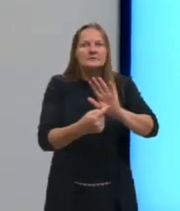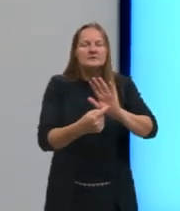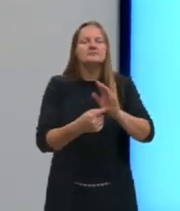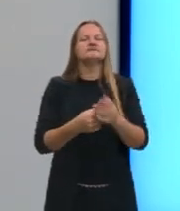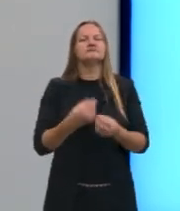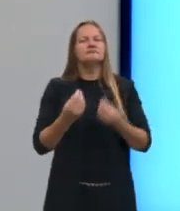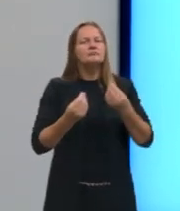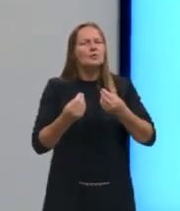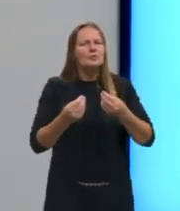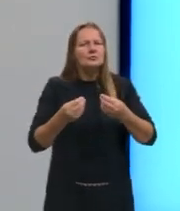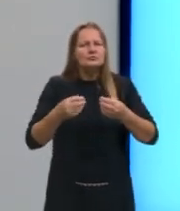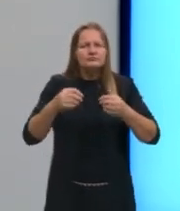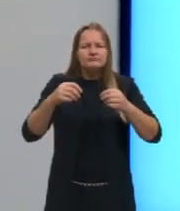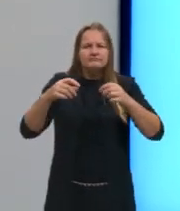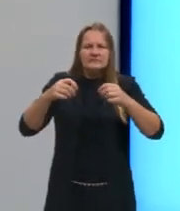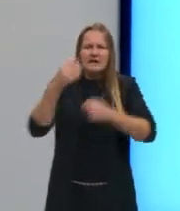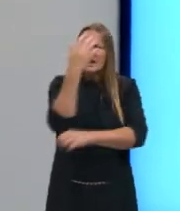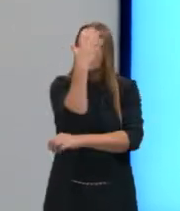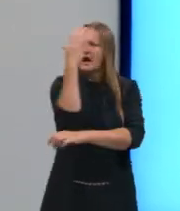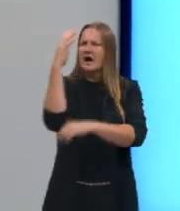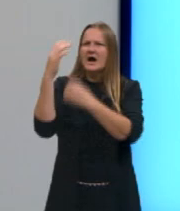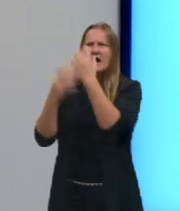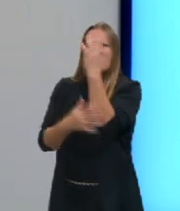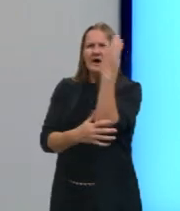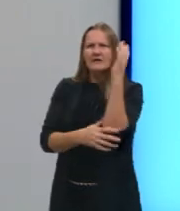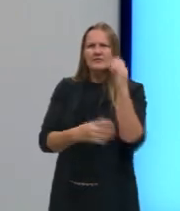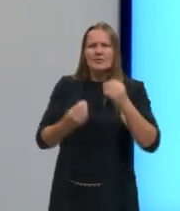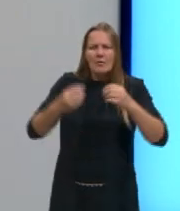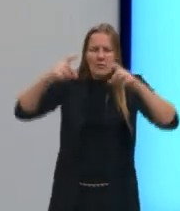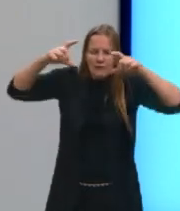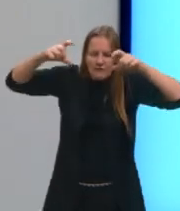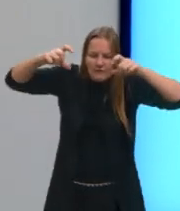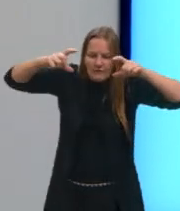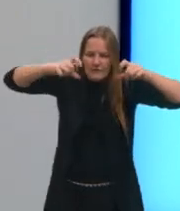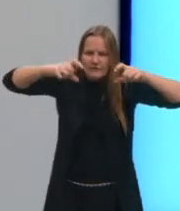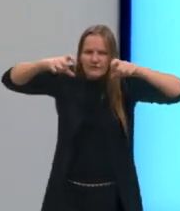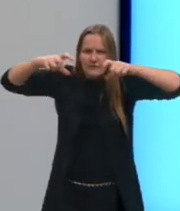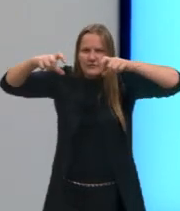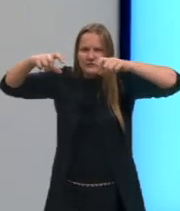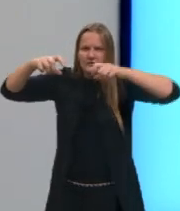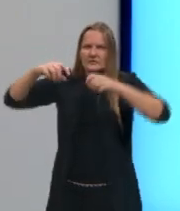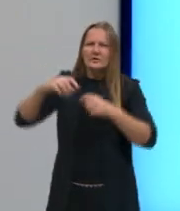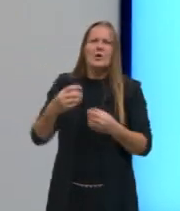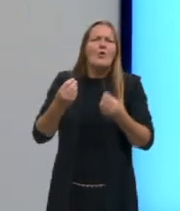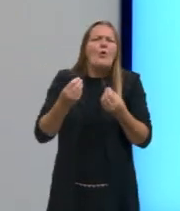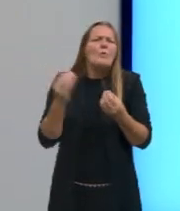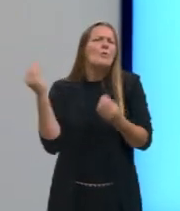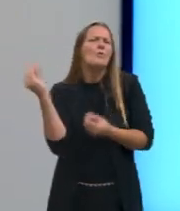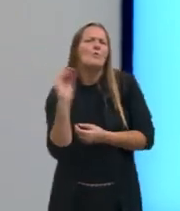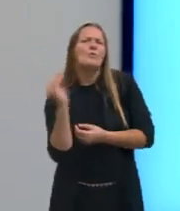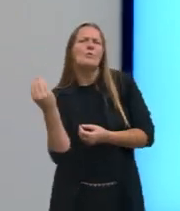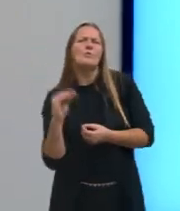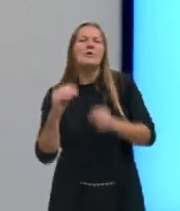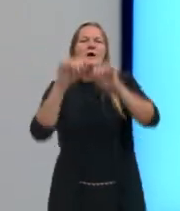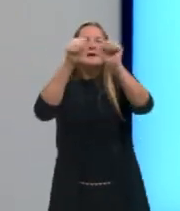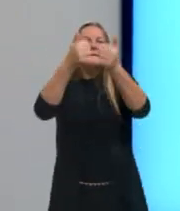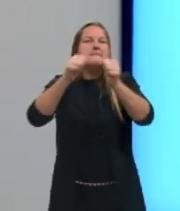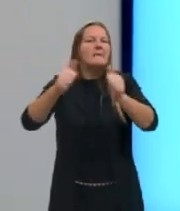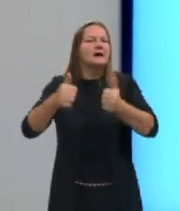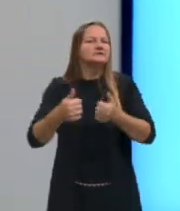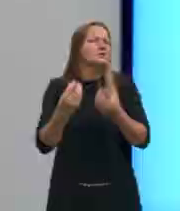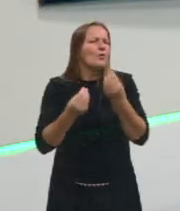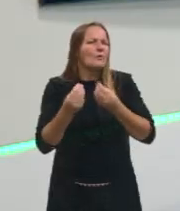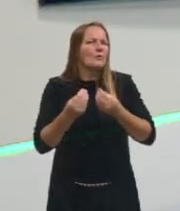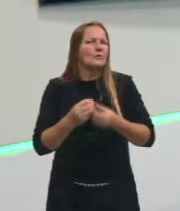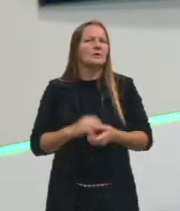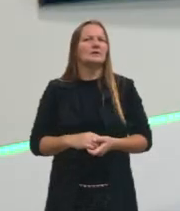árvores também, né? Então, como é que foram colocadas aí essas imagens, como eu falei para você, são